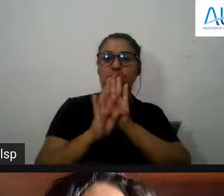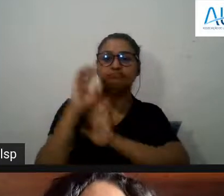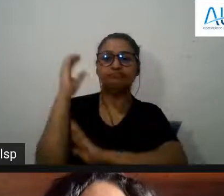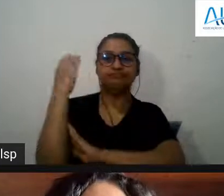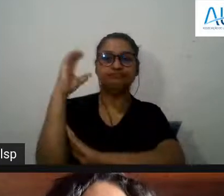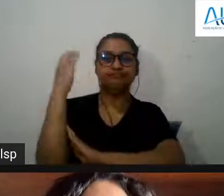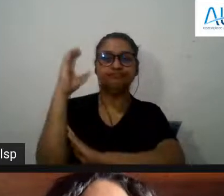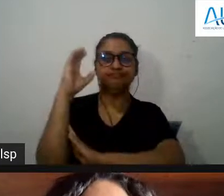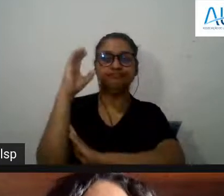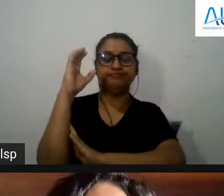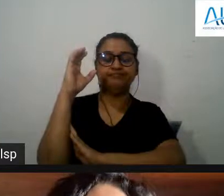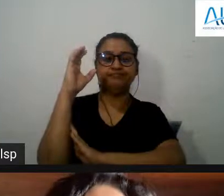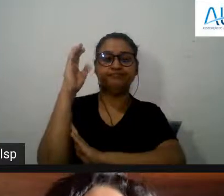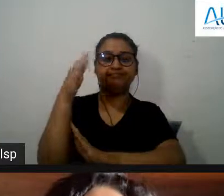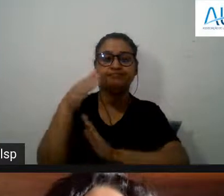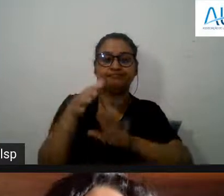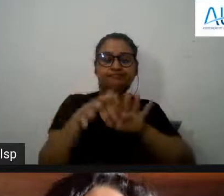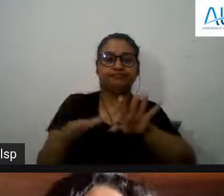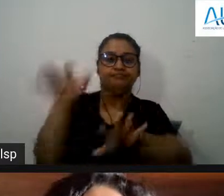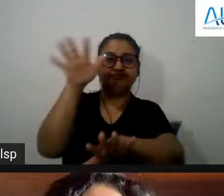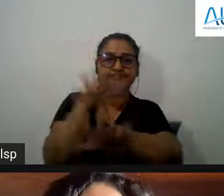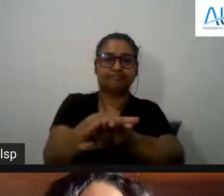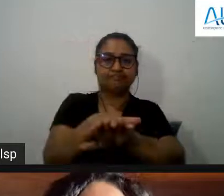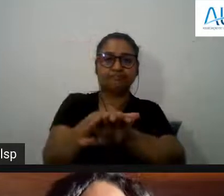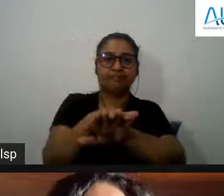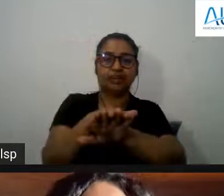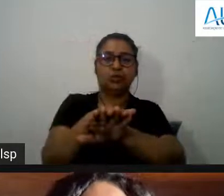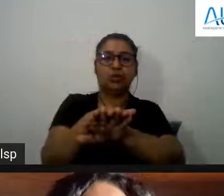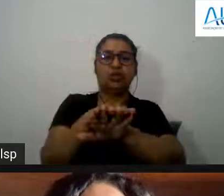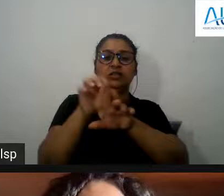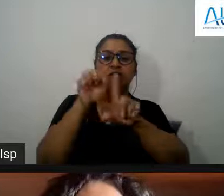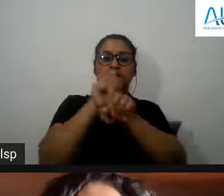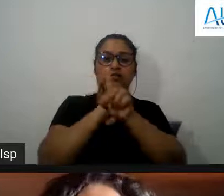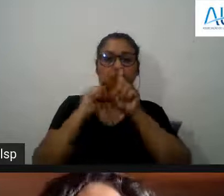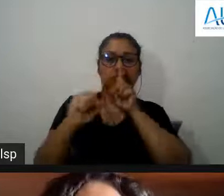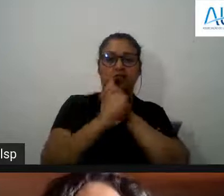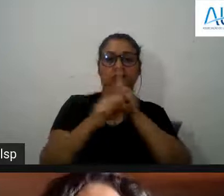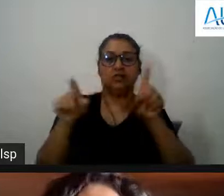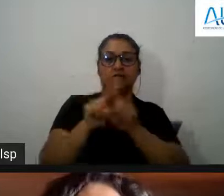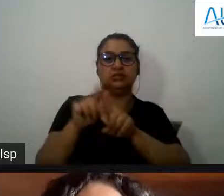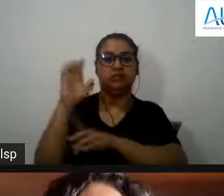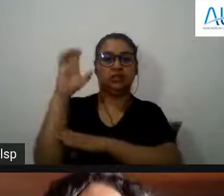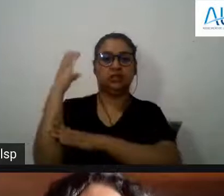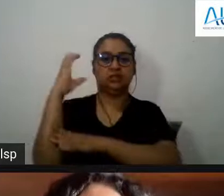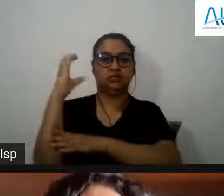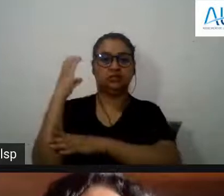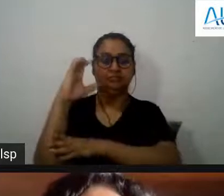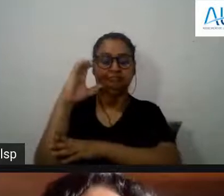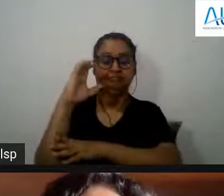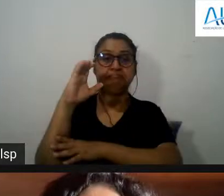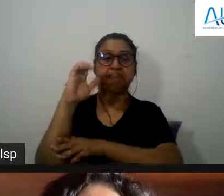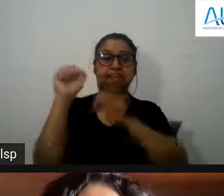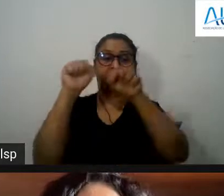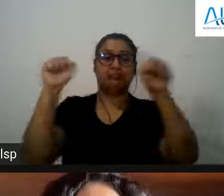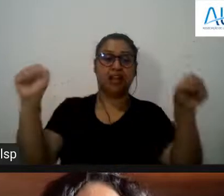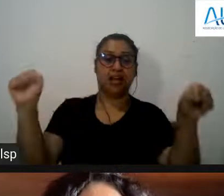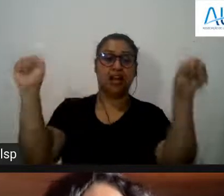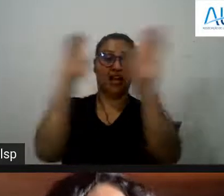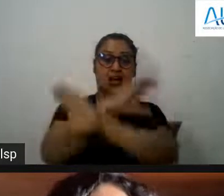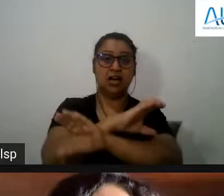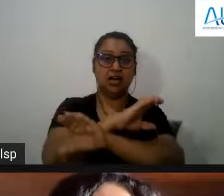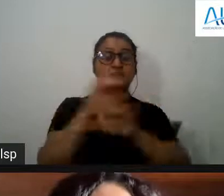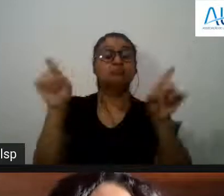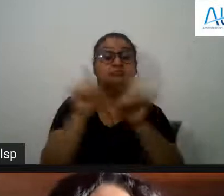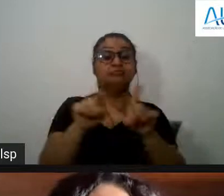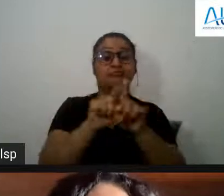integração da ciência e da sociedade mostrando claramente a função mediativa das